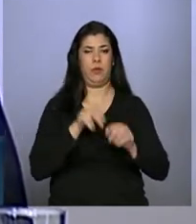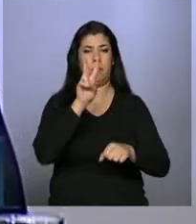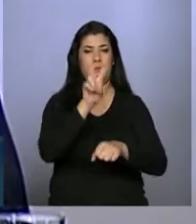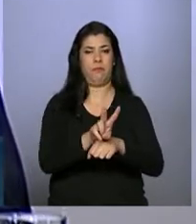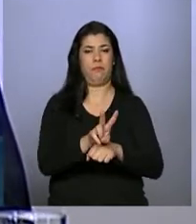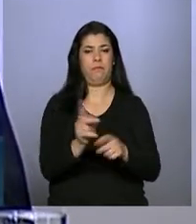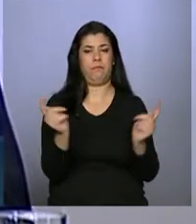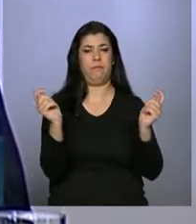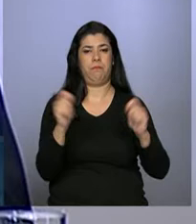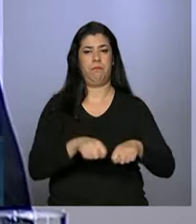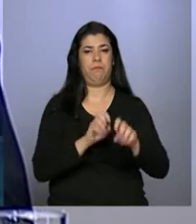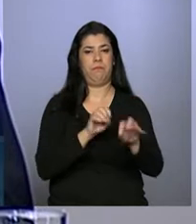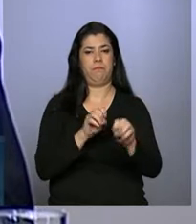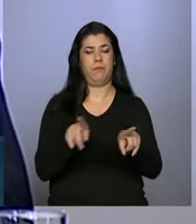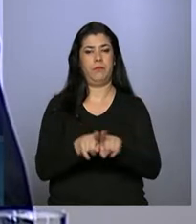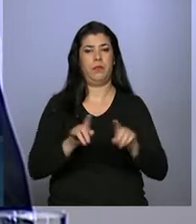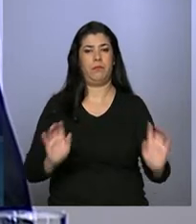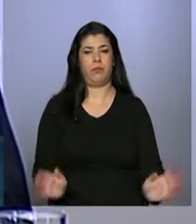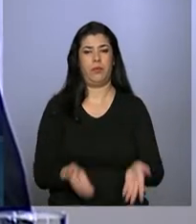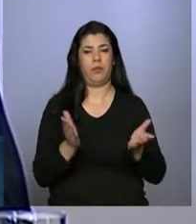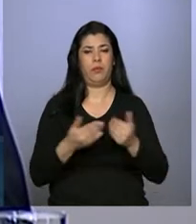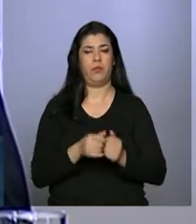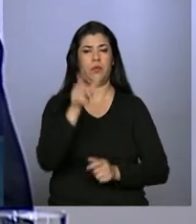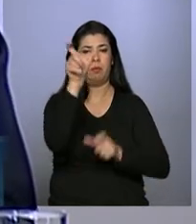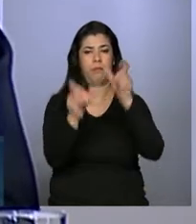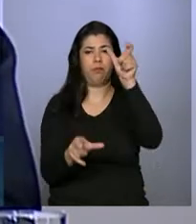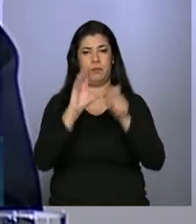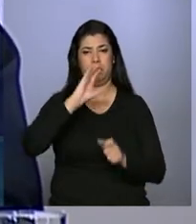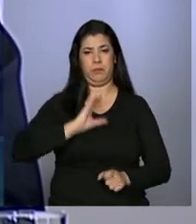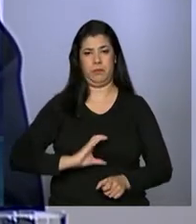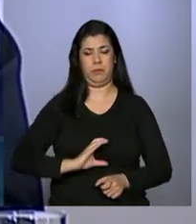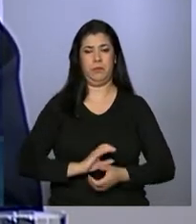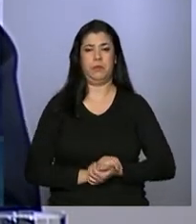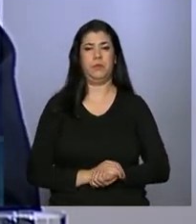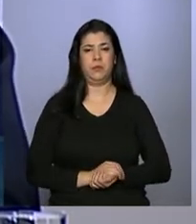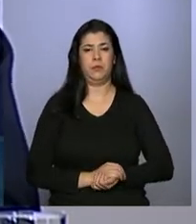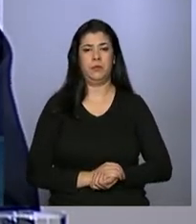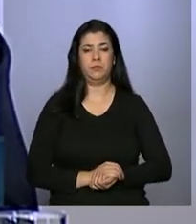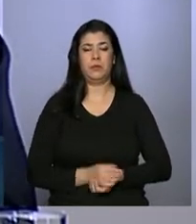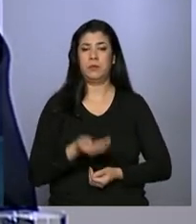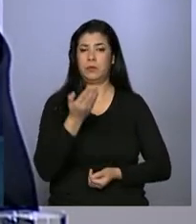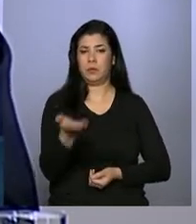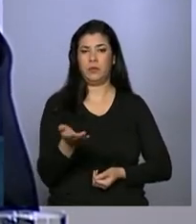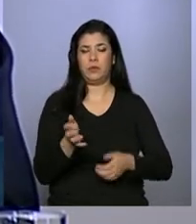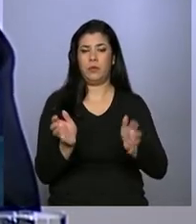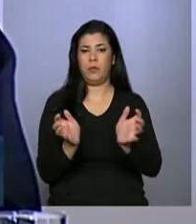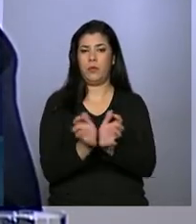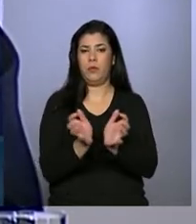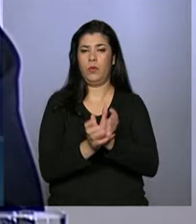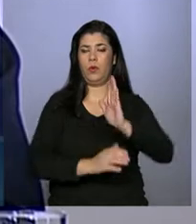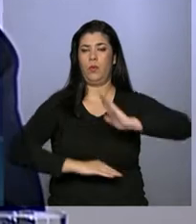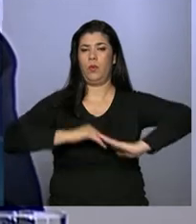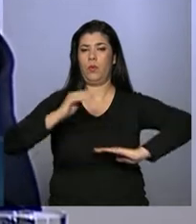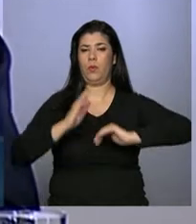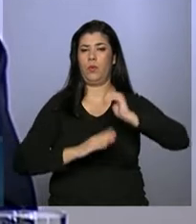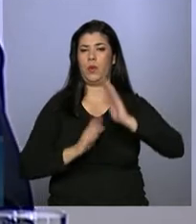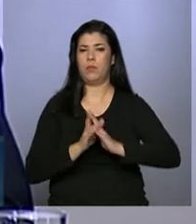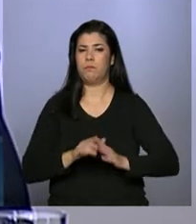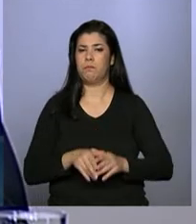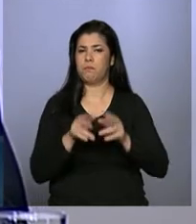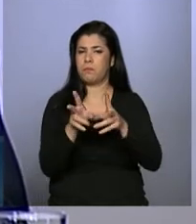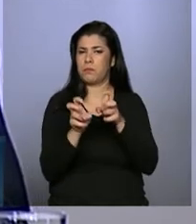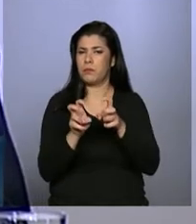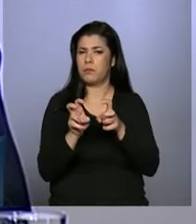capacitação e promoção de cidadania. O conjunto da obra é reconhecido pela